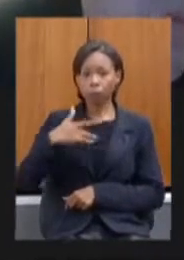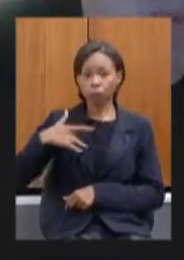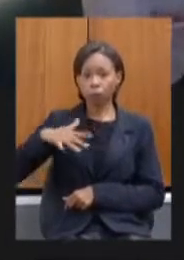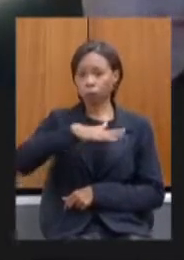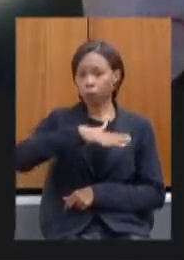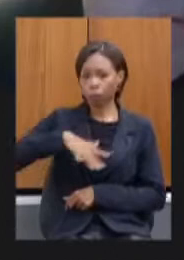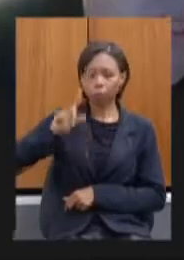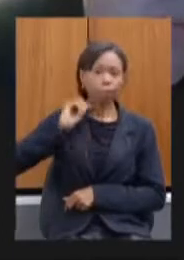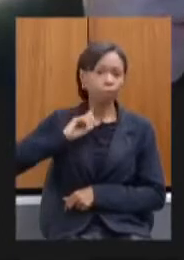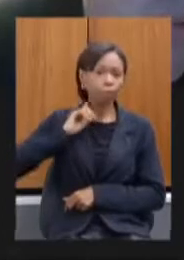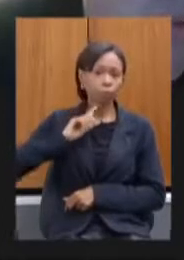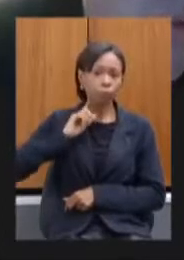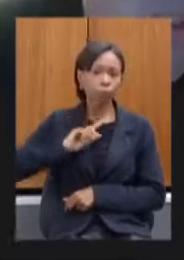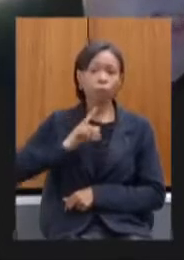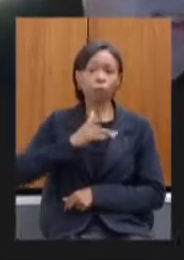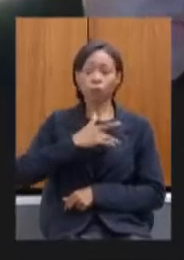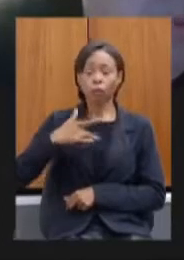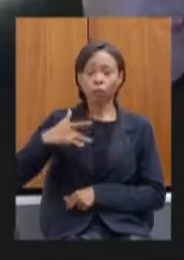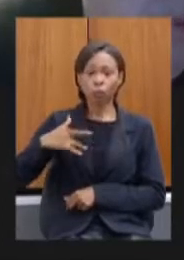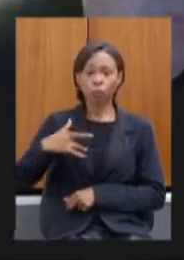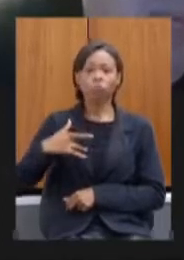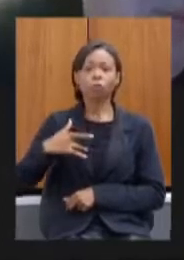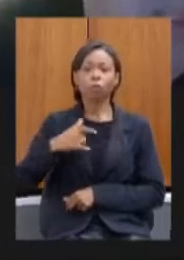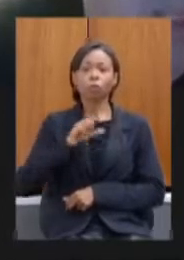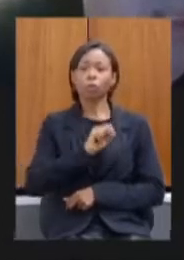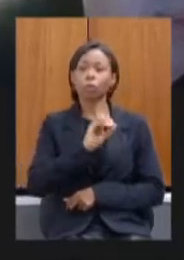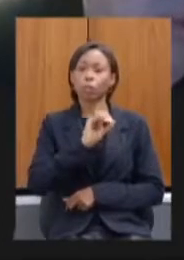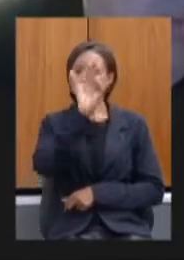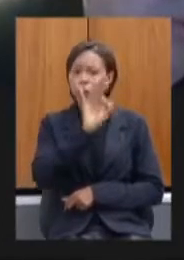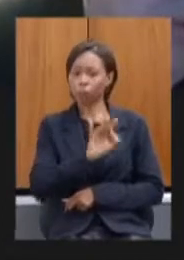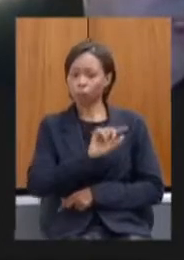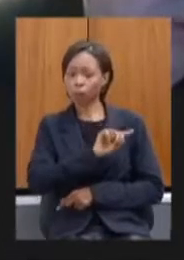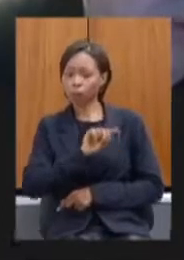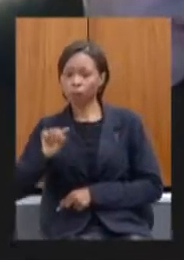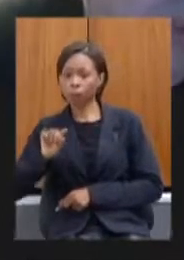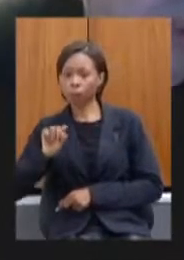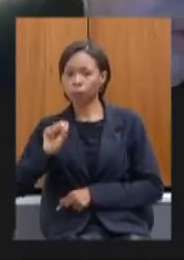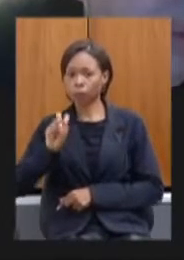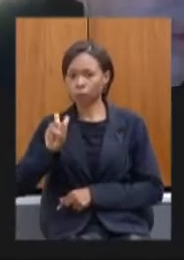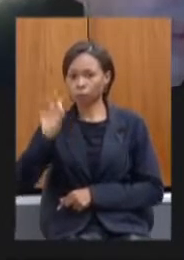coberta com samus de 80% para 85%